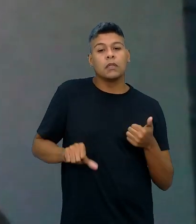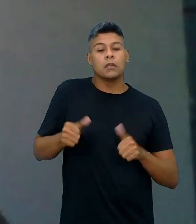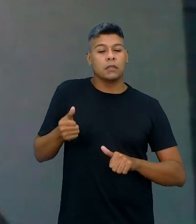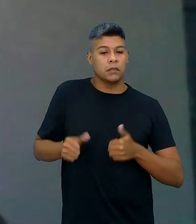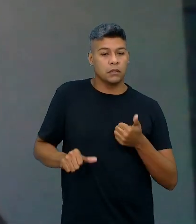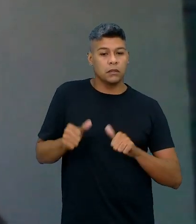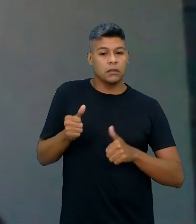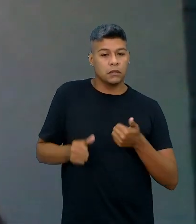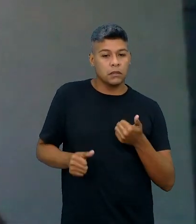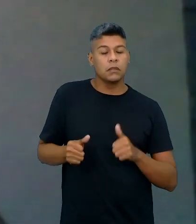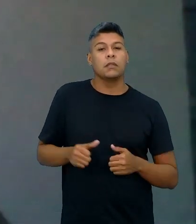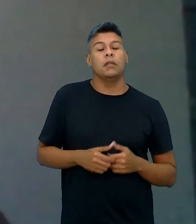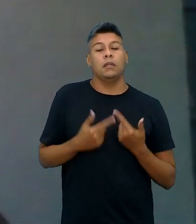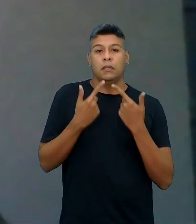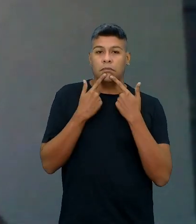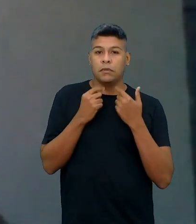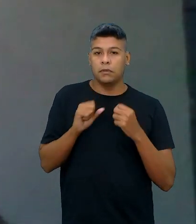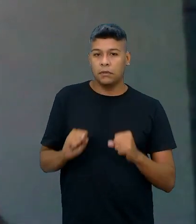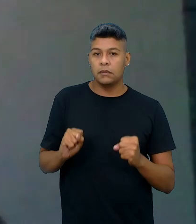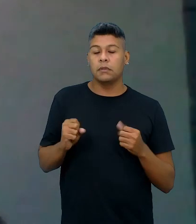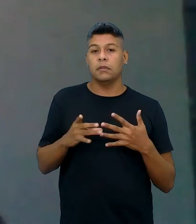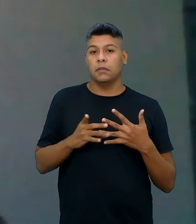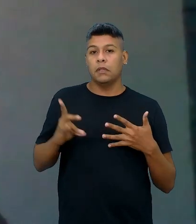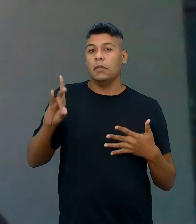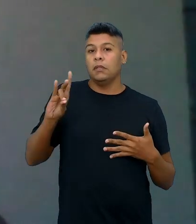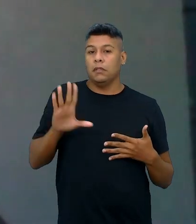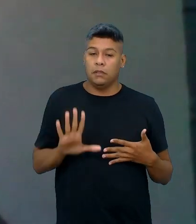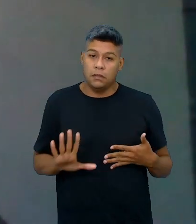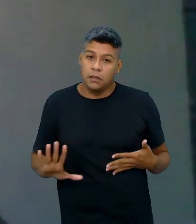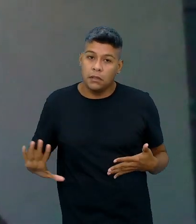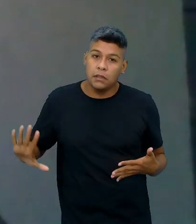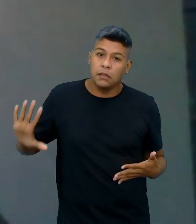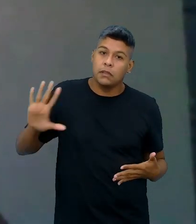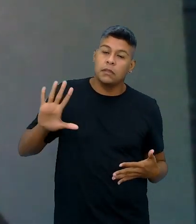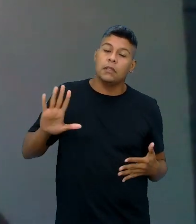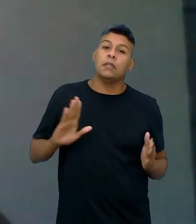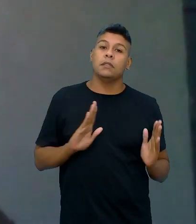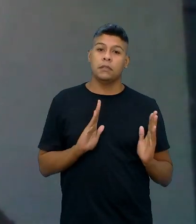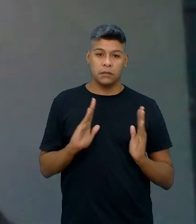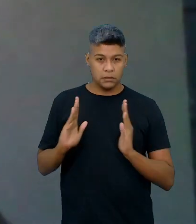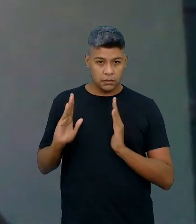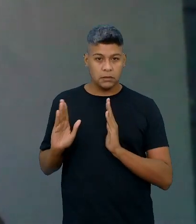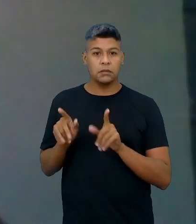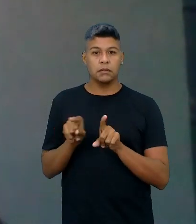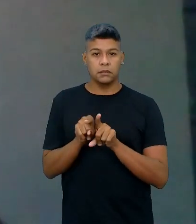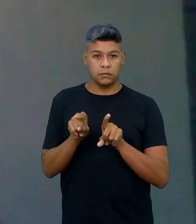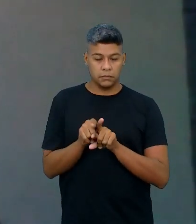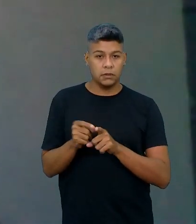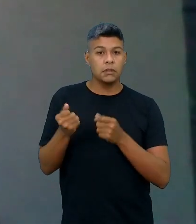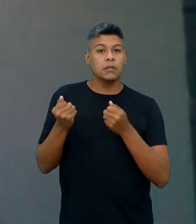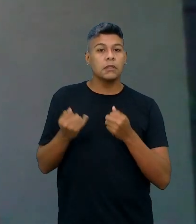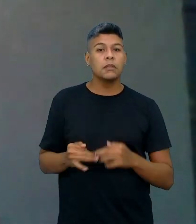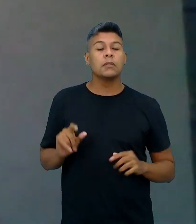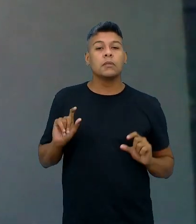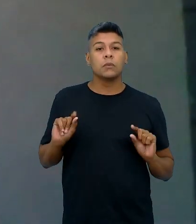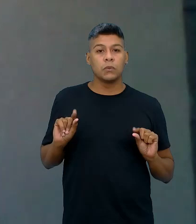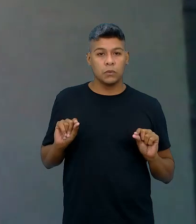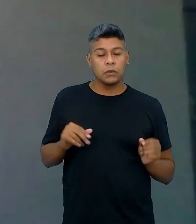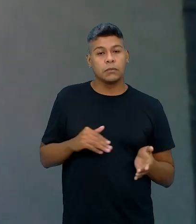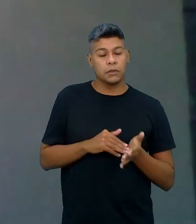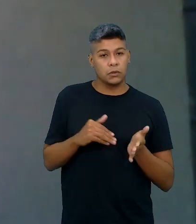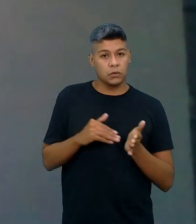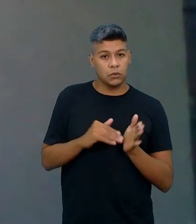linguística e semiótica. Na sequência também faremos uma abordagem sobre metodologia